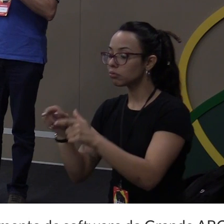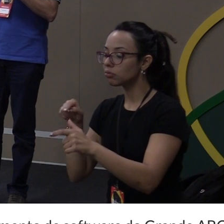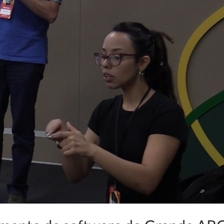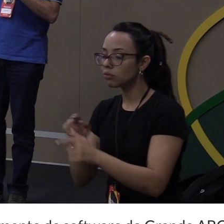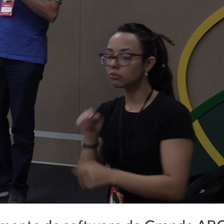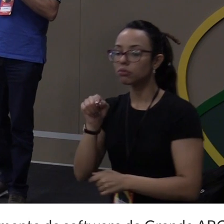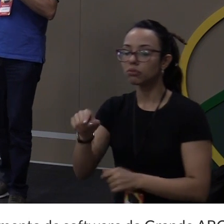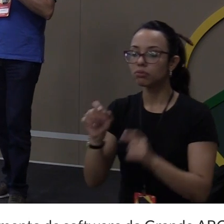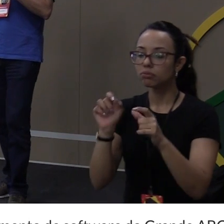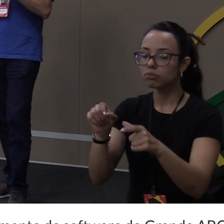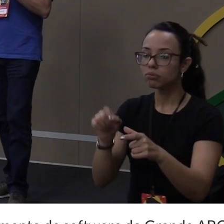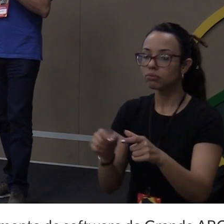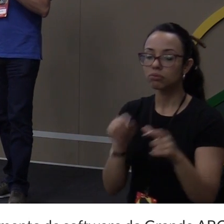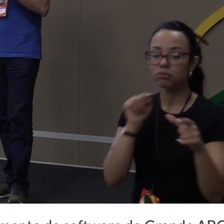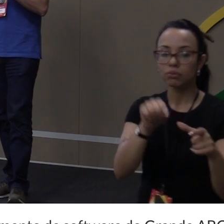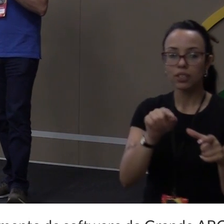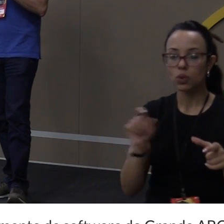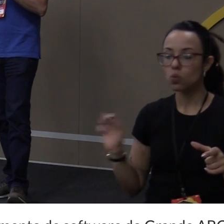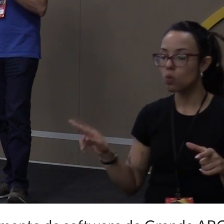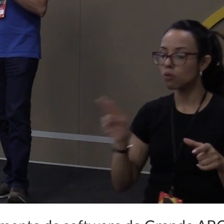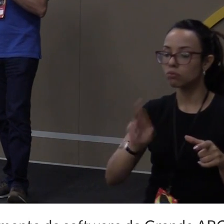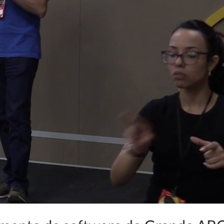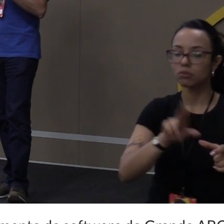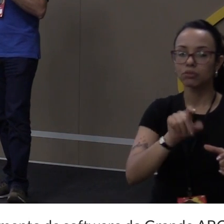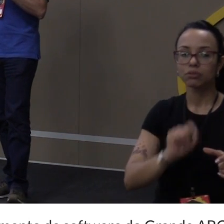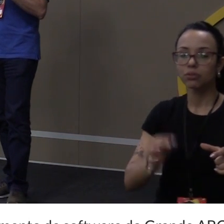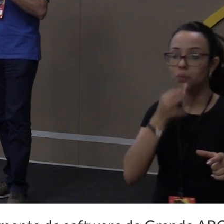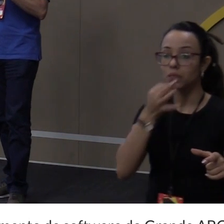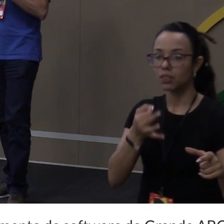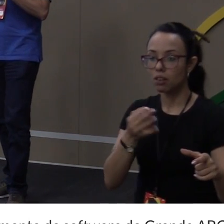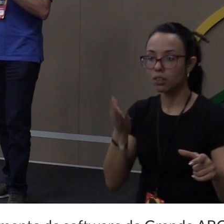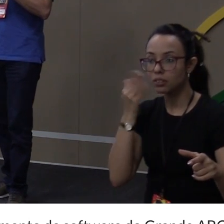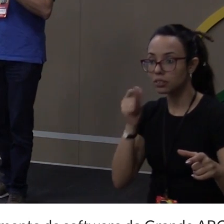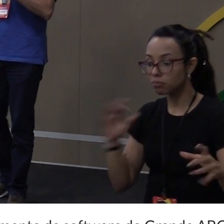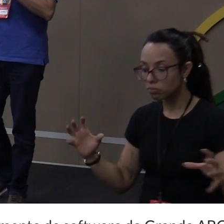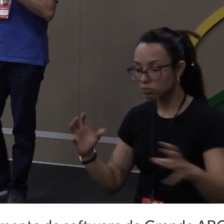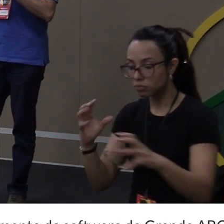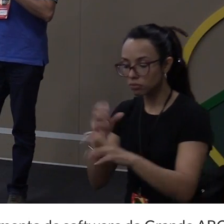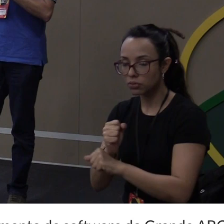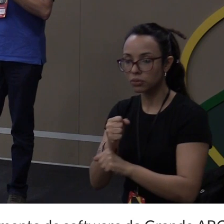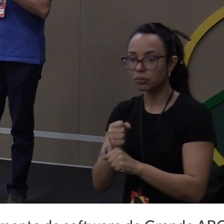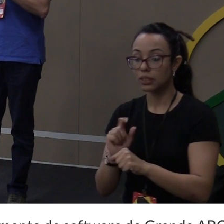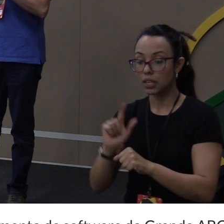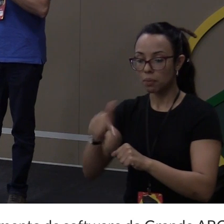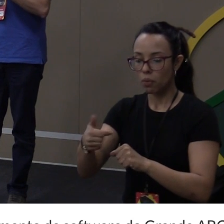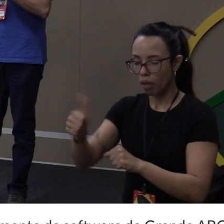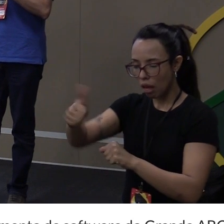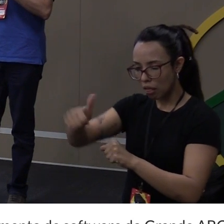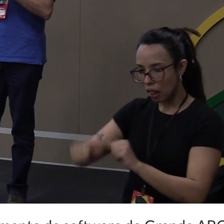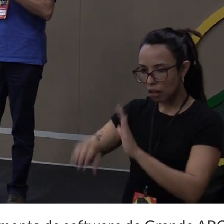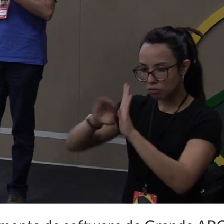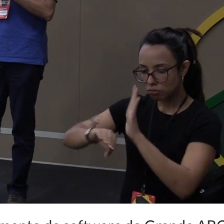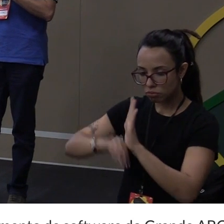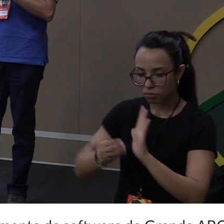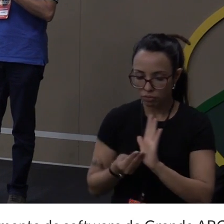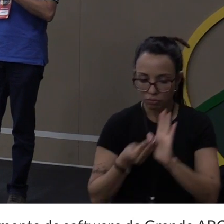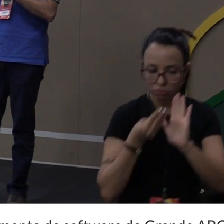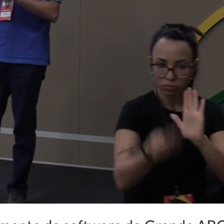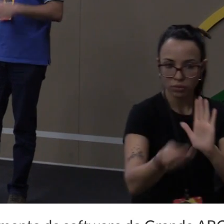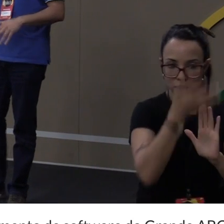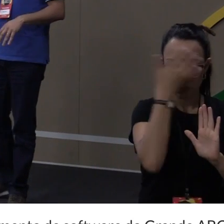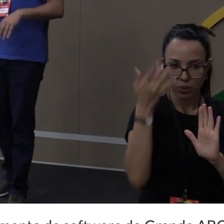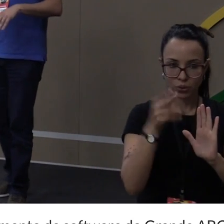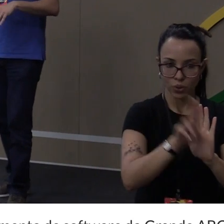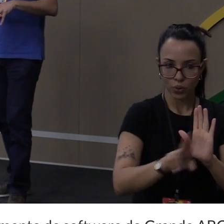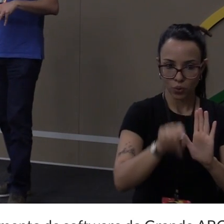ou classificar ou disponibilizar isso para o meu usuário. ou filmes, todas essas coisas.